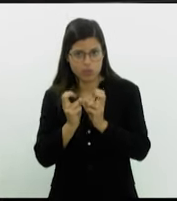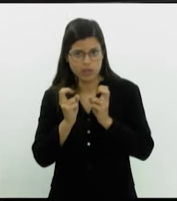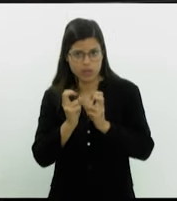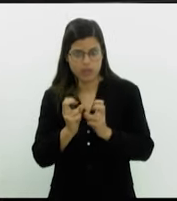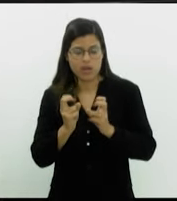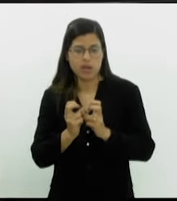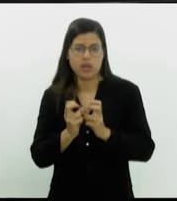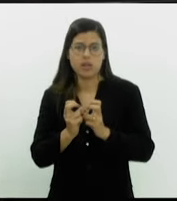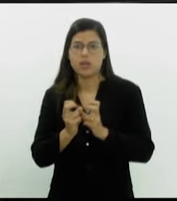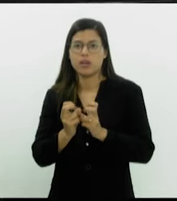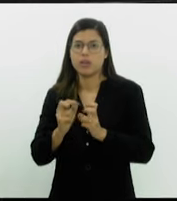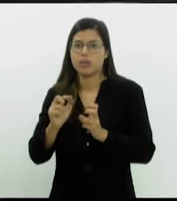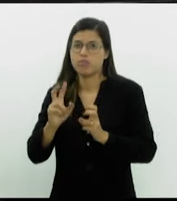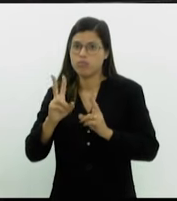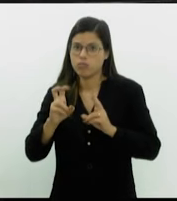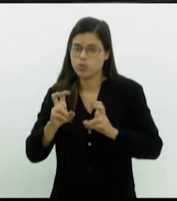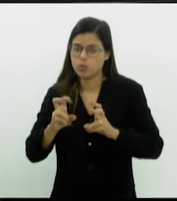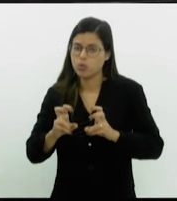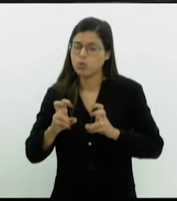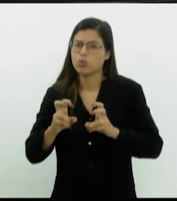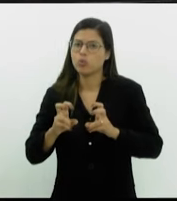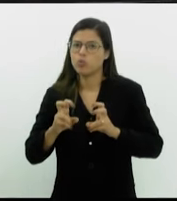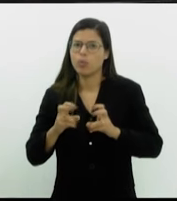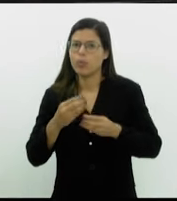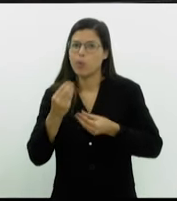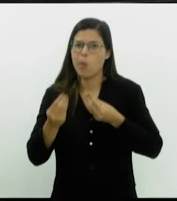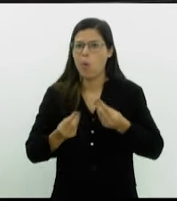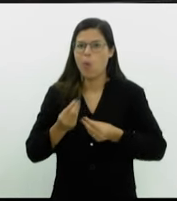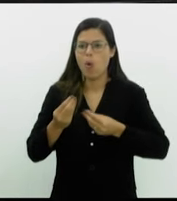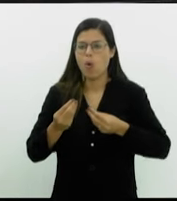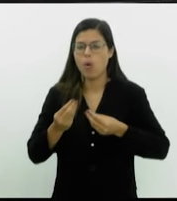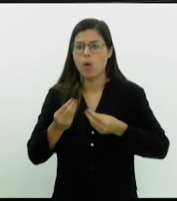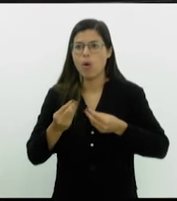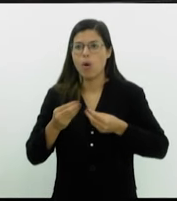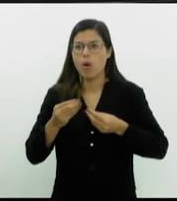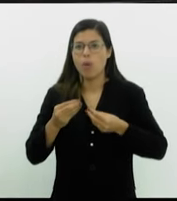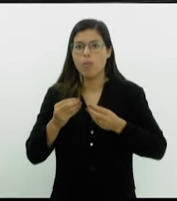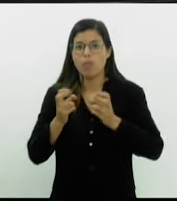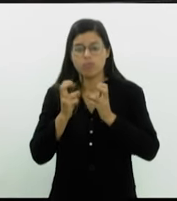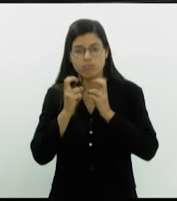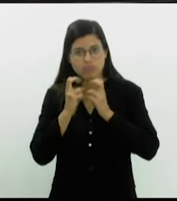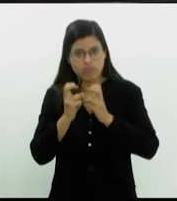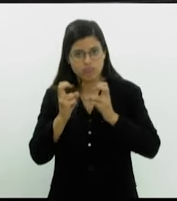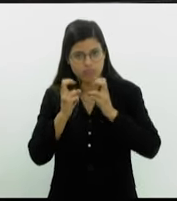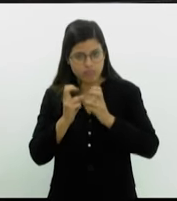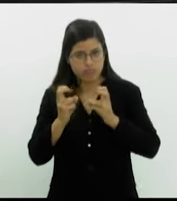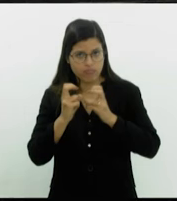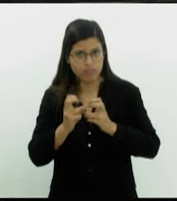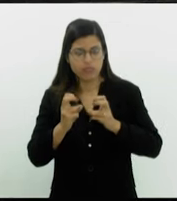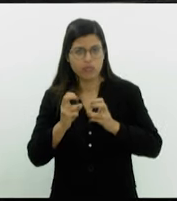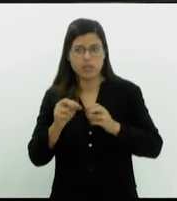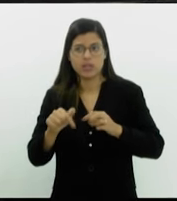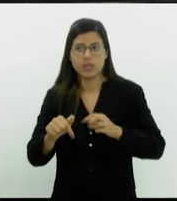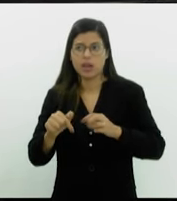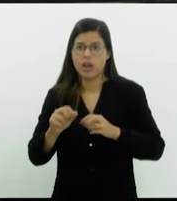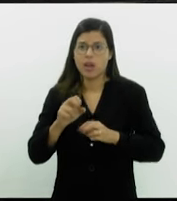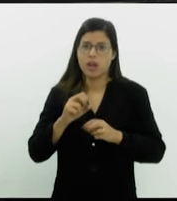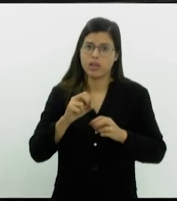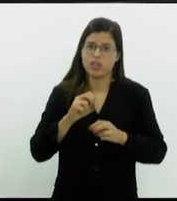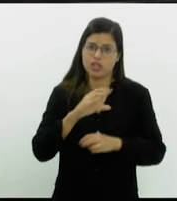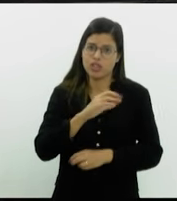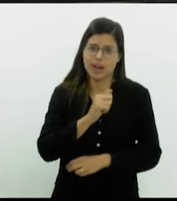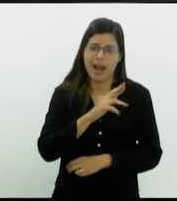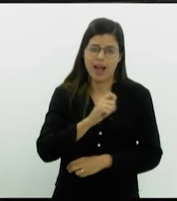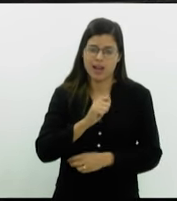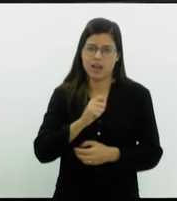da logística de transporte de carga, quer seja da de transporte